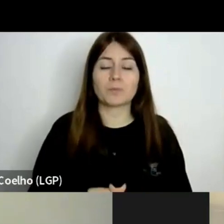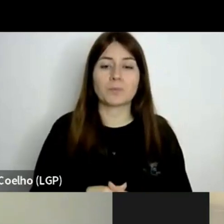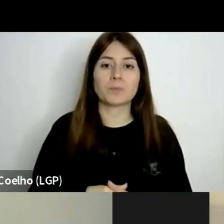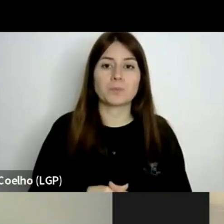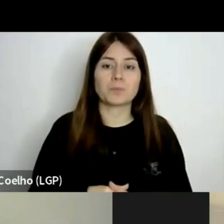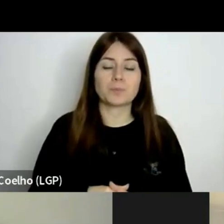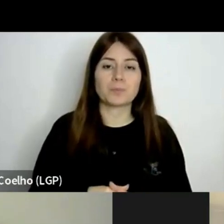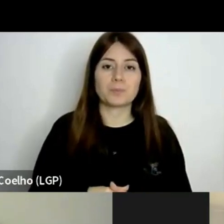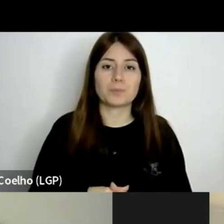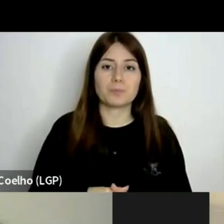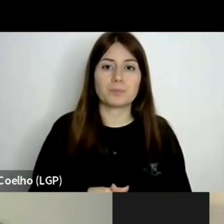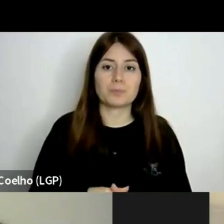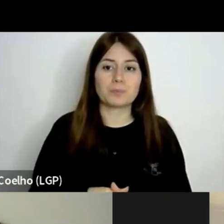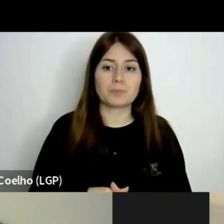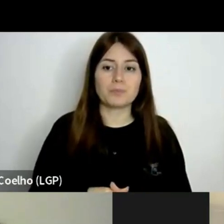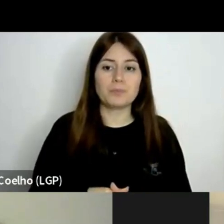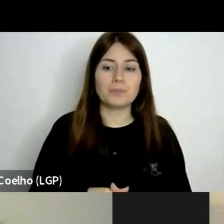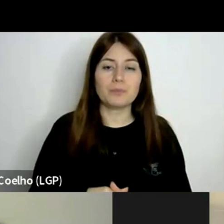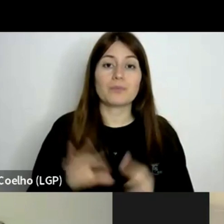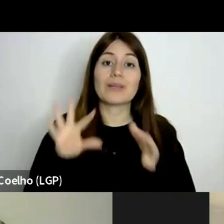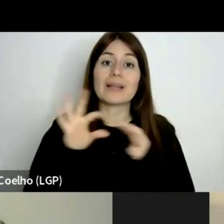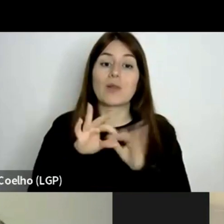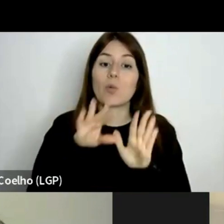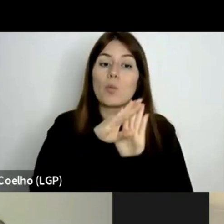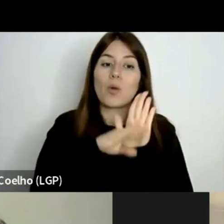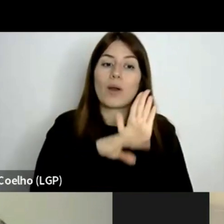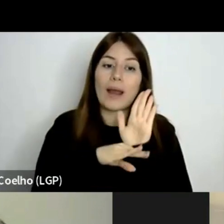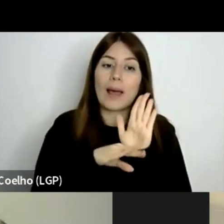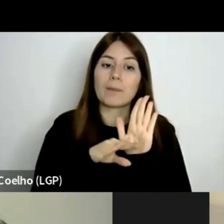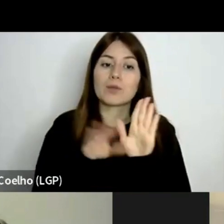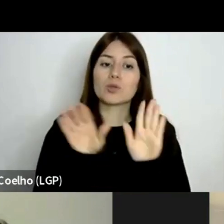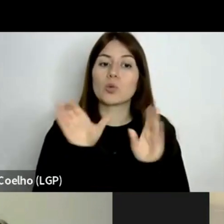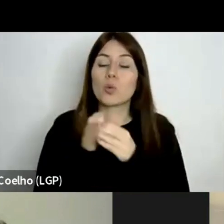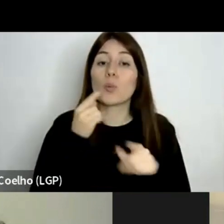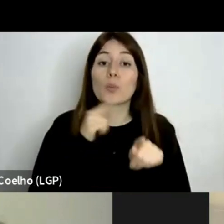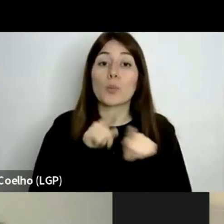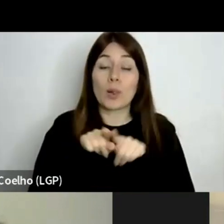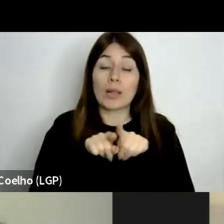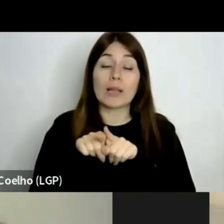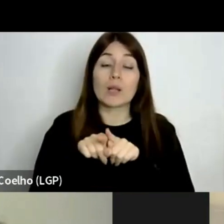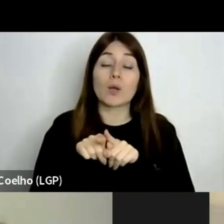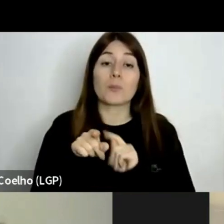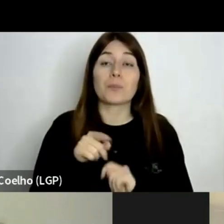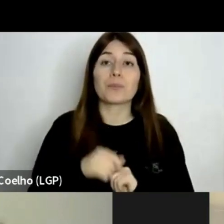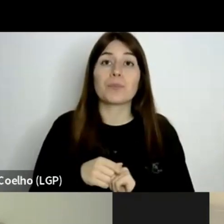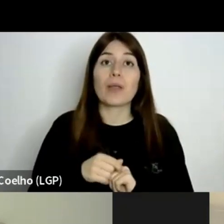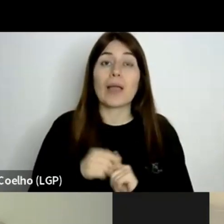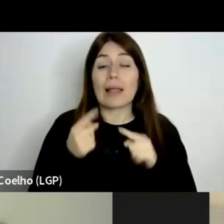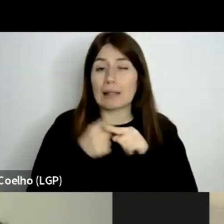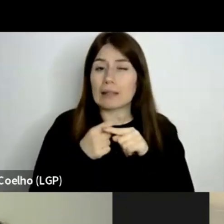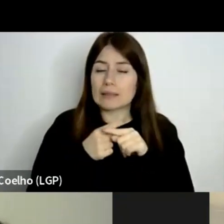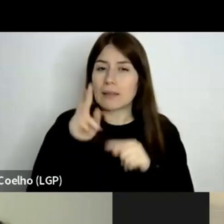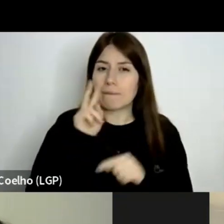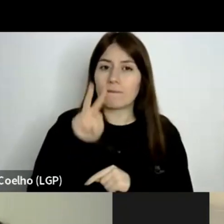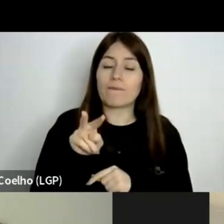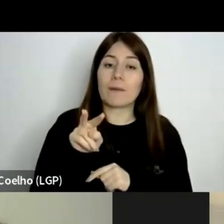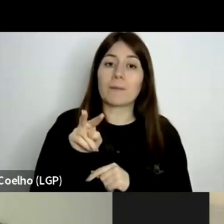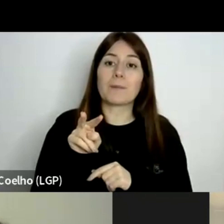Relativamente aos programas dos partidos políticos, é muito interessante verificar que,